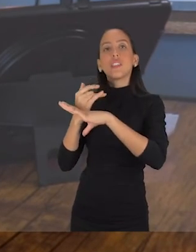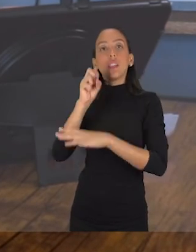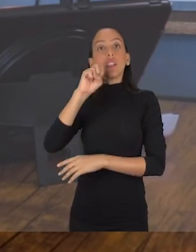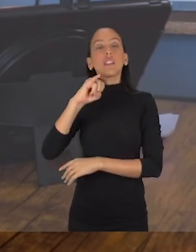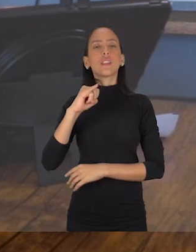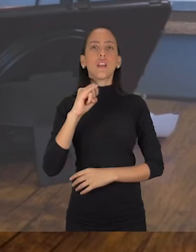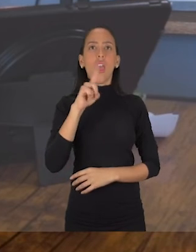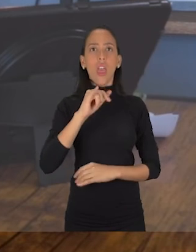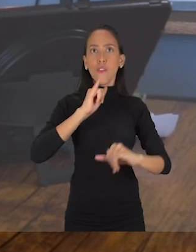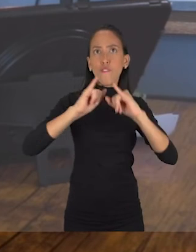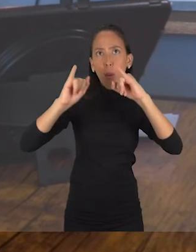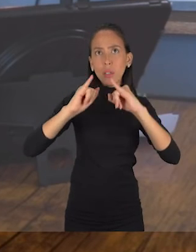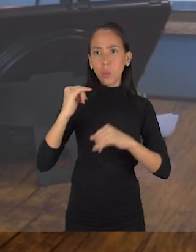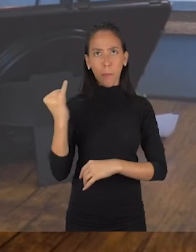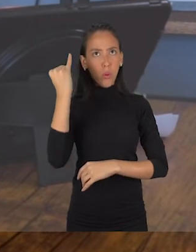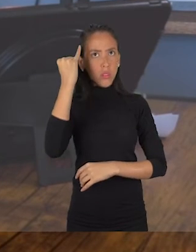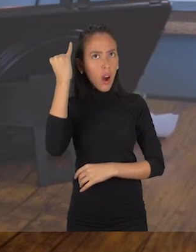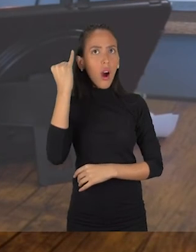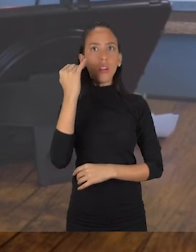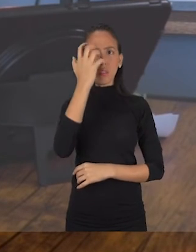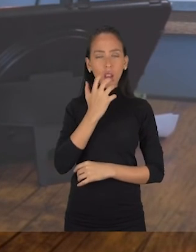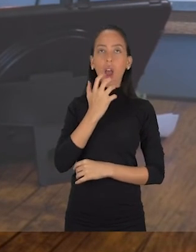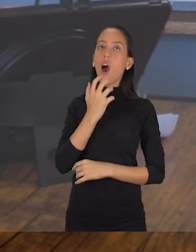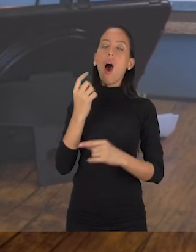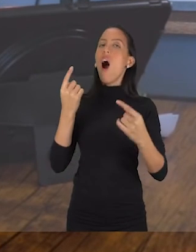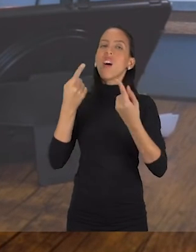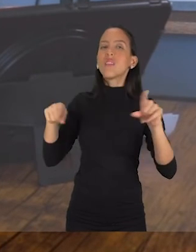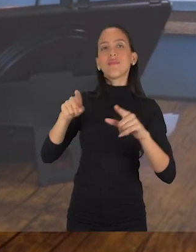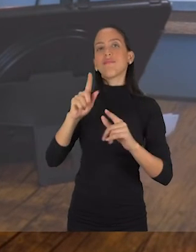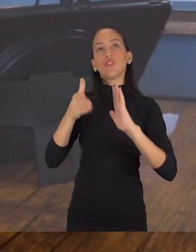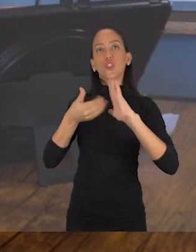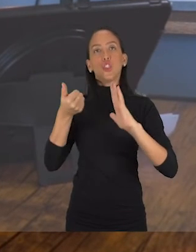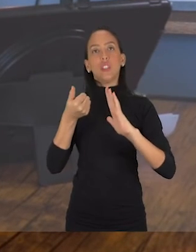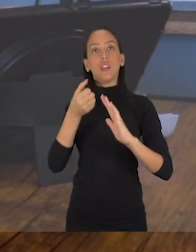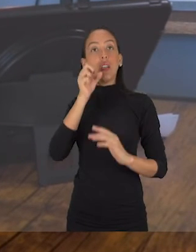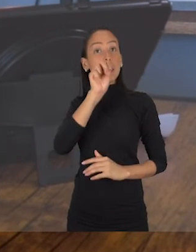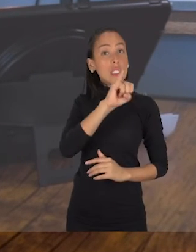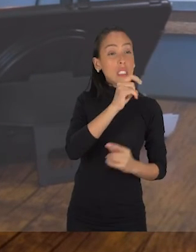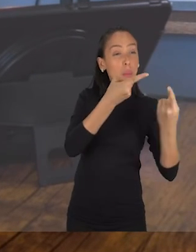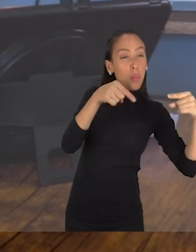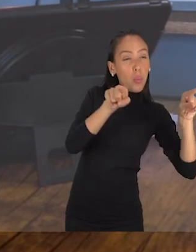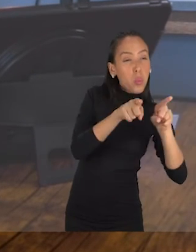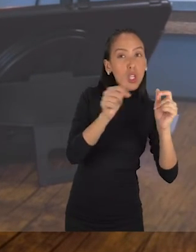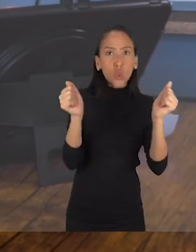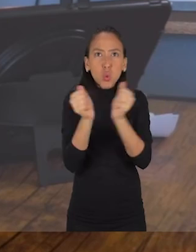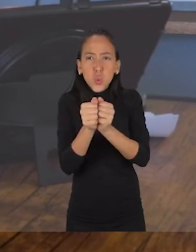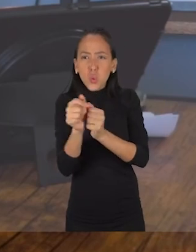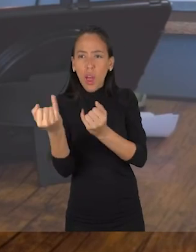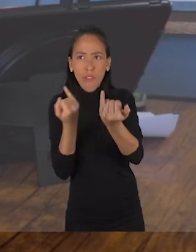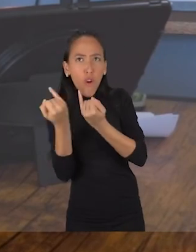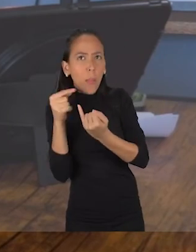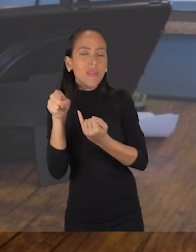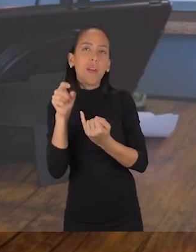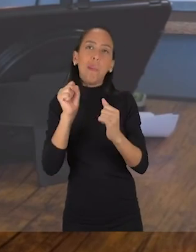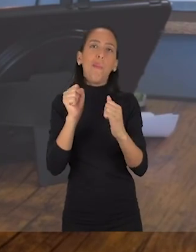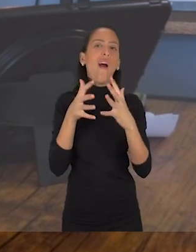quando uma pessoa tá passando uma informação. Então, é importante. Trilha junto com informação pode poluir. É sempre importante a gente saber se a